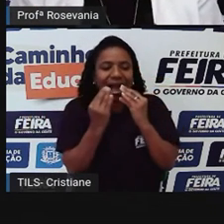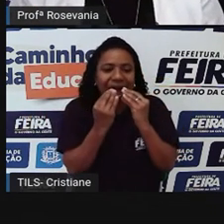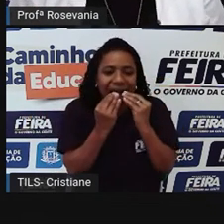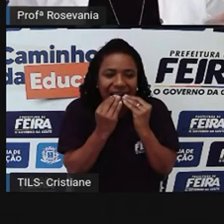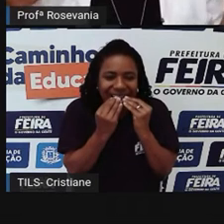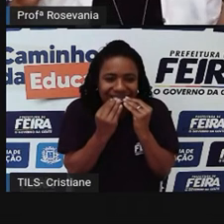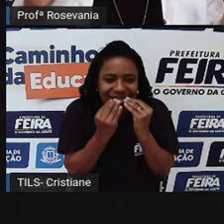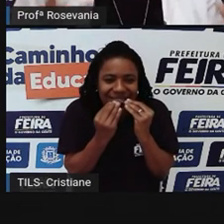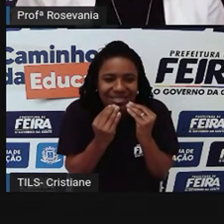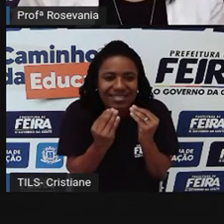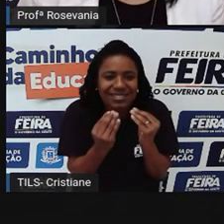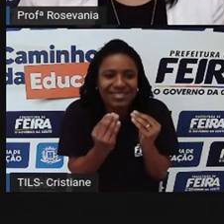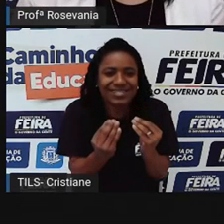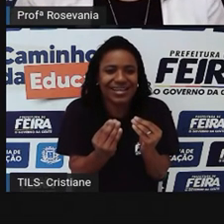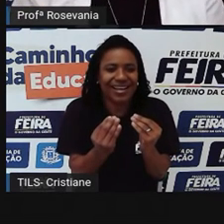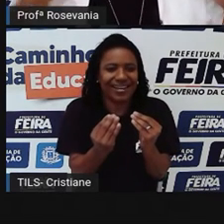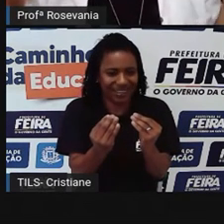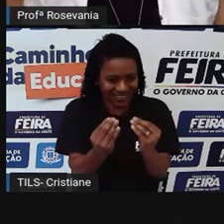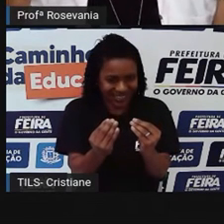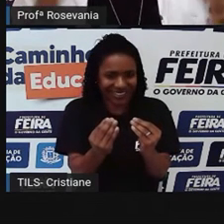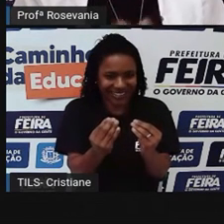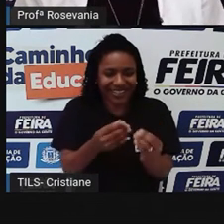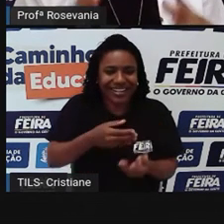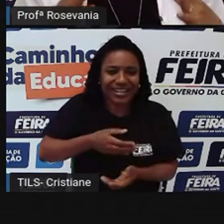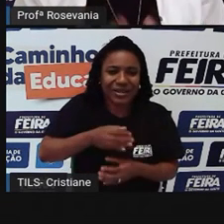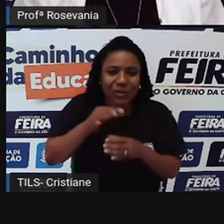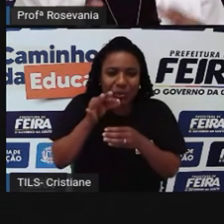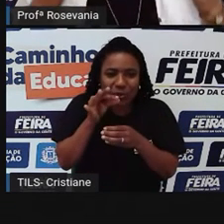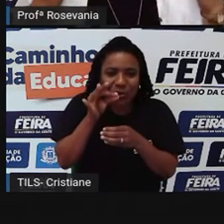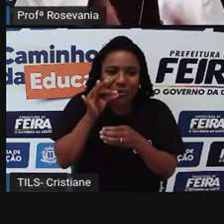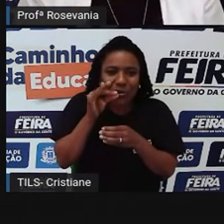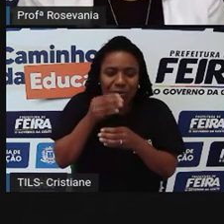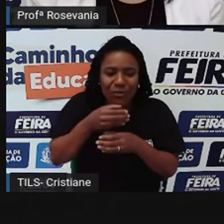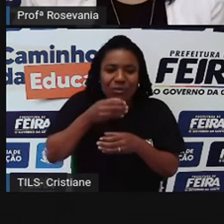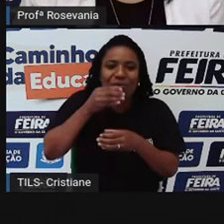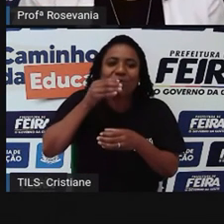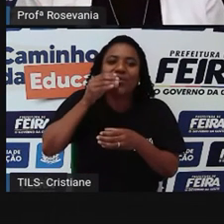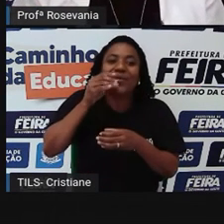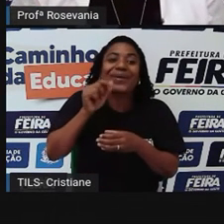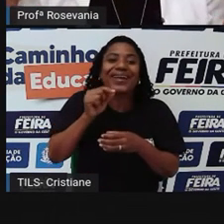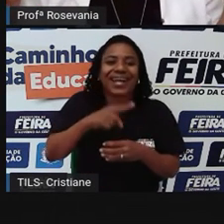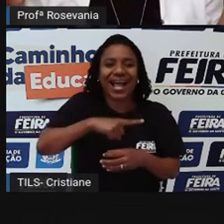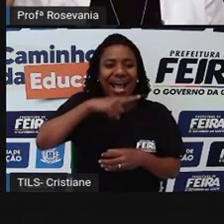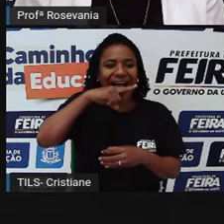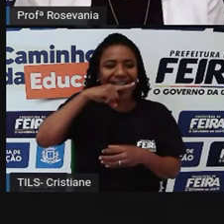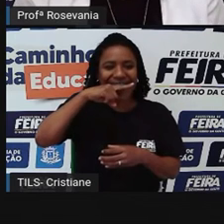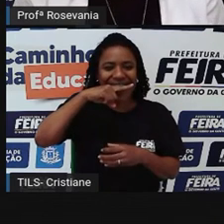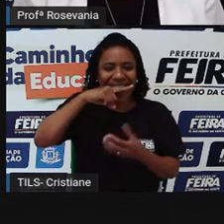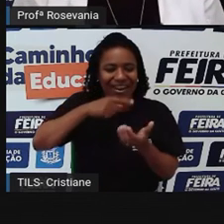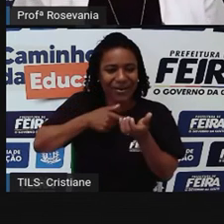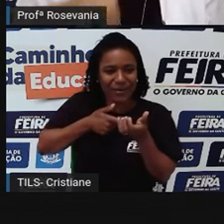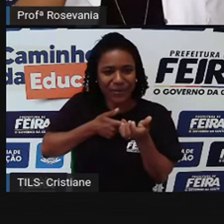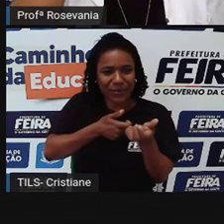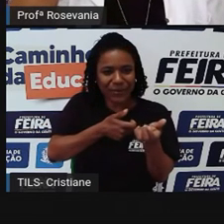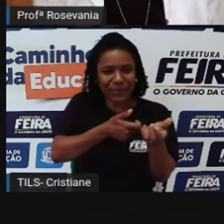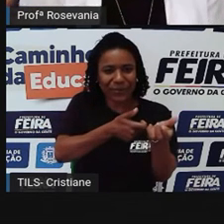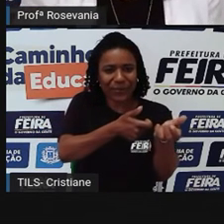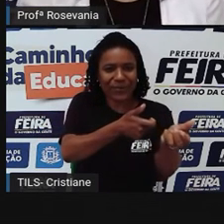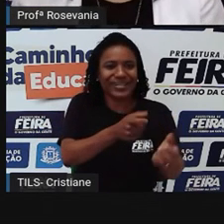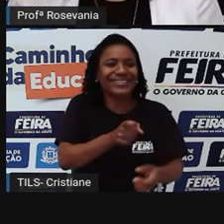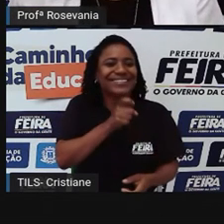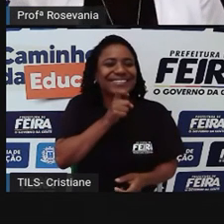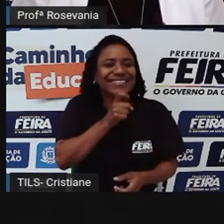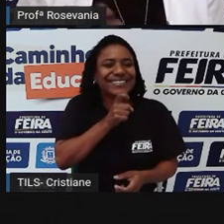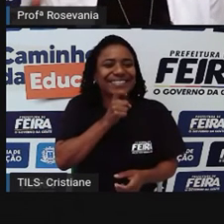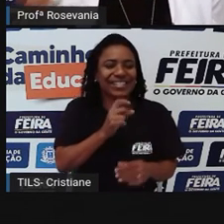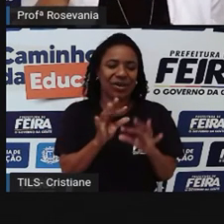está, acompanhado do nosso bom e velho caldo de cana com bastante gelo, aquele canudo